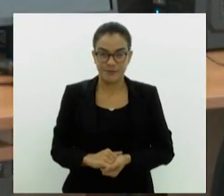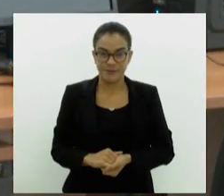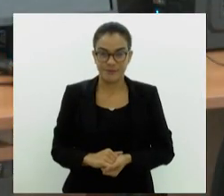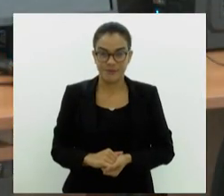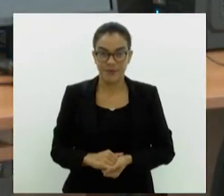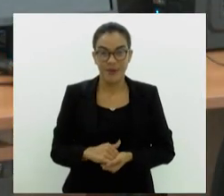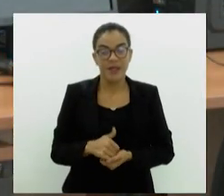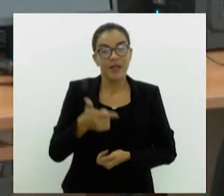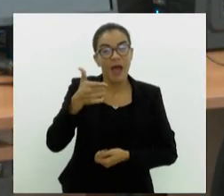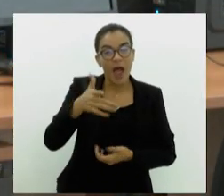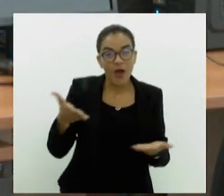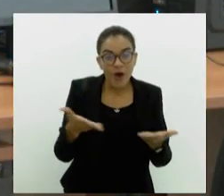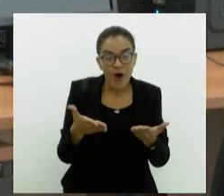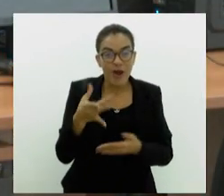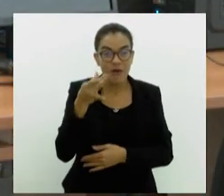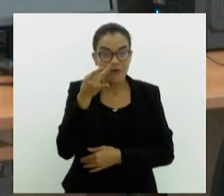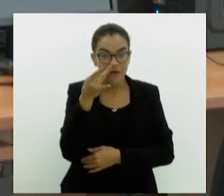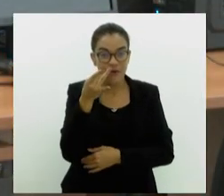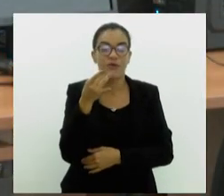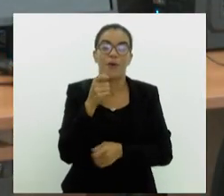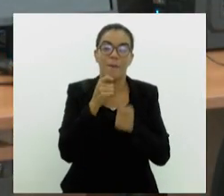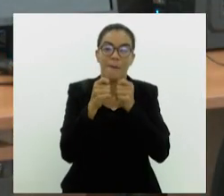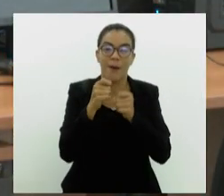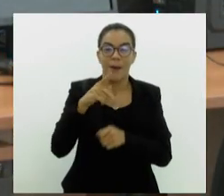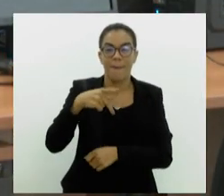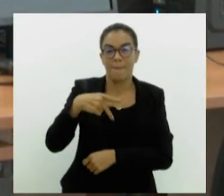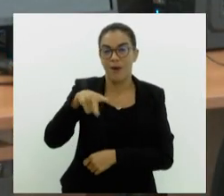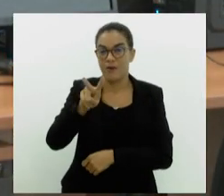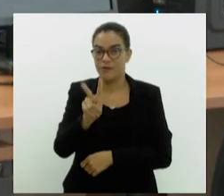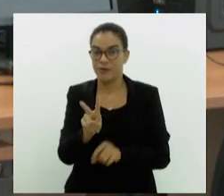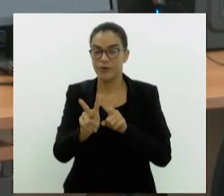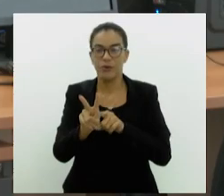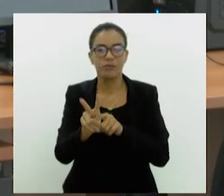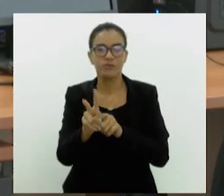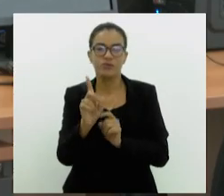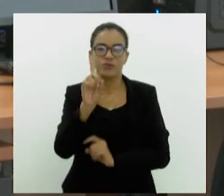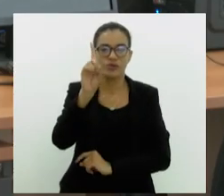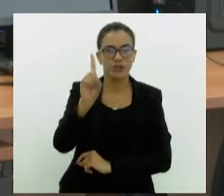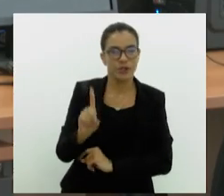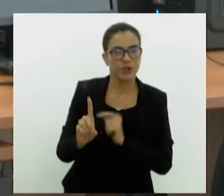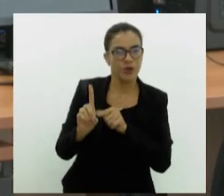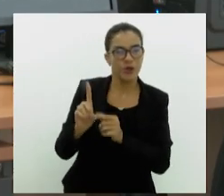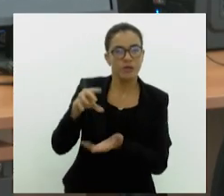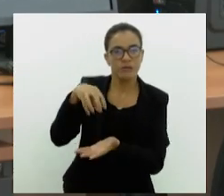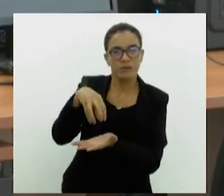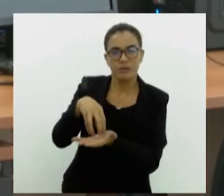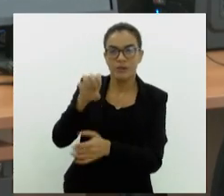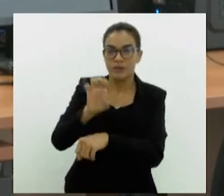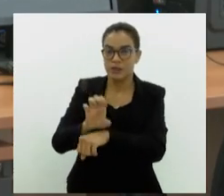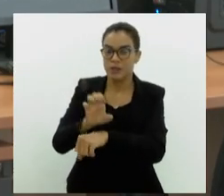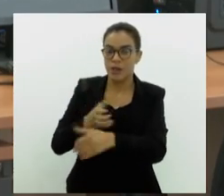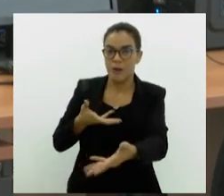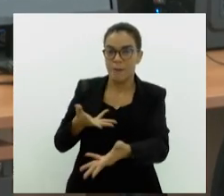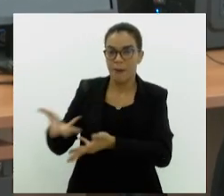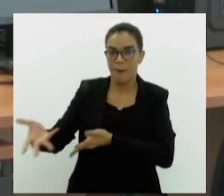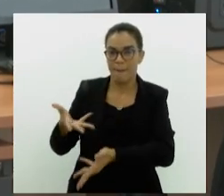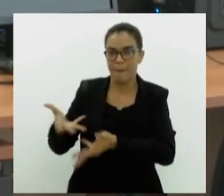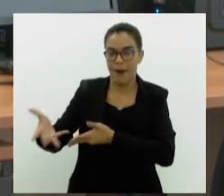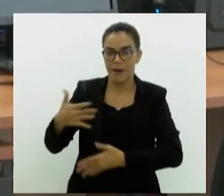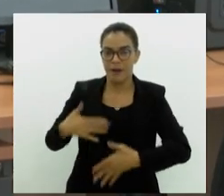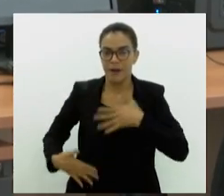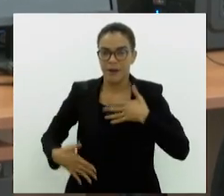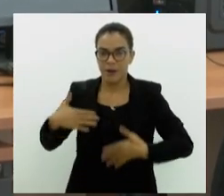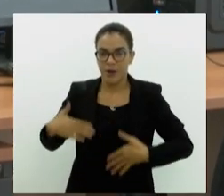E vamos voltar ao vivo com o repórter Paulo Vitor Viviani, que está com o diretor da Central Estadual de Transplantes. PV,